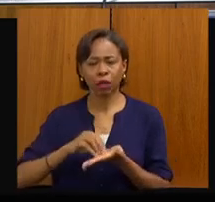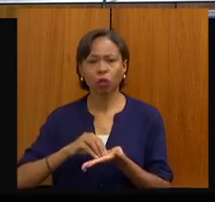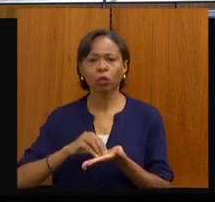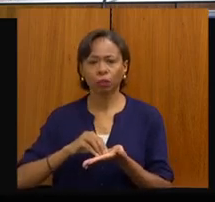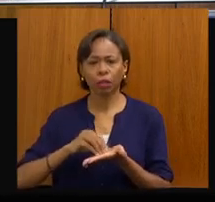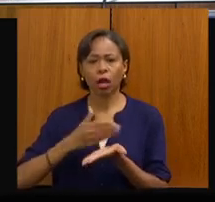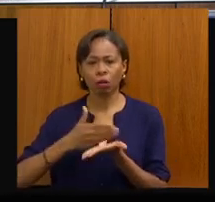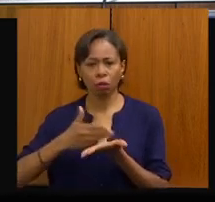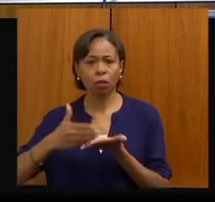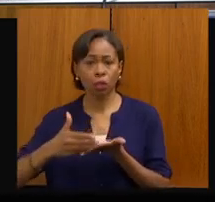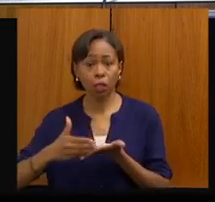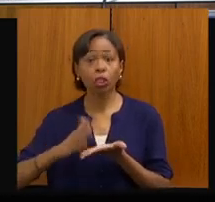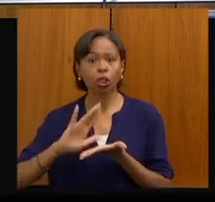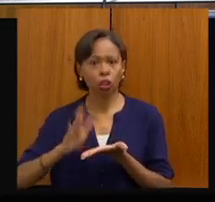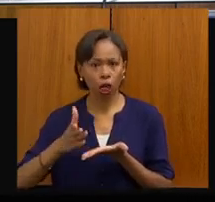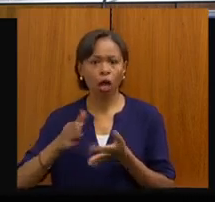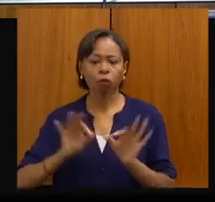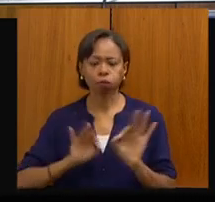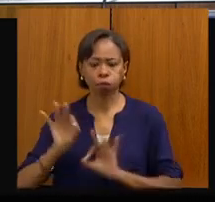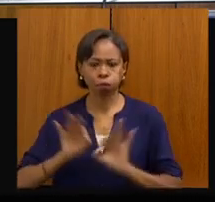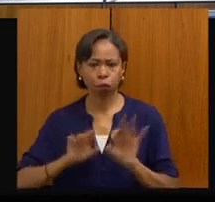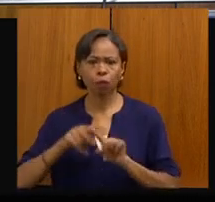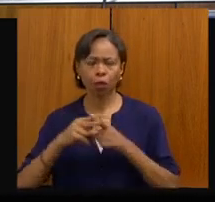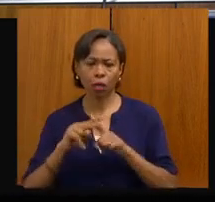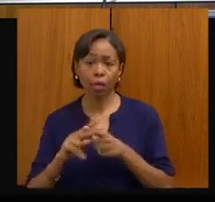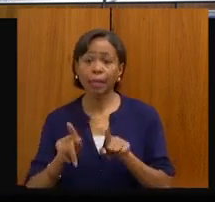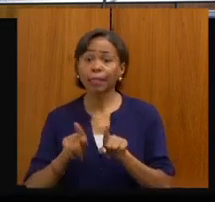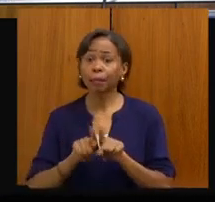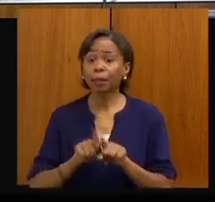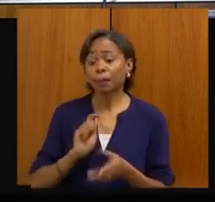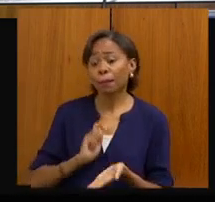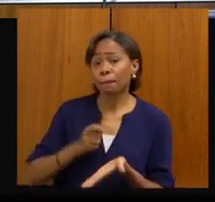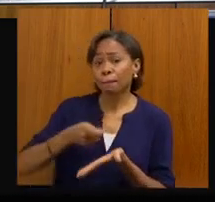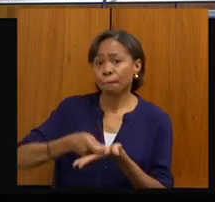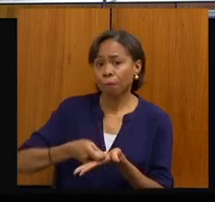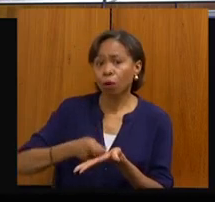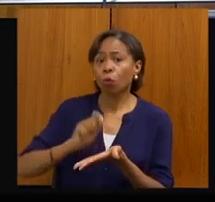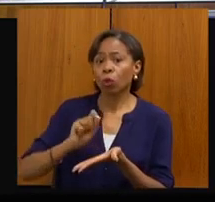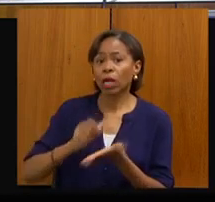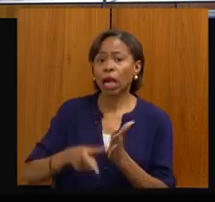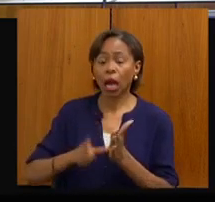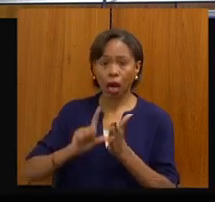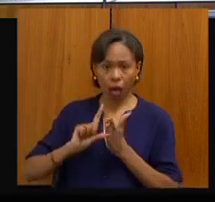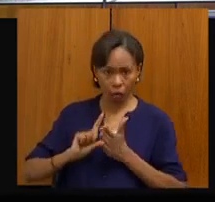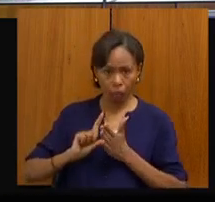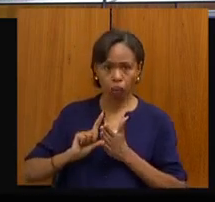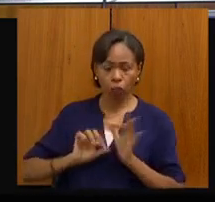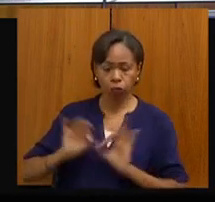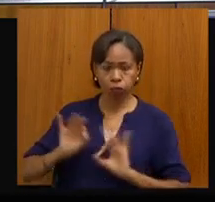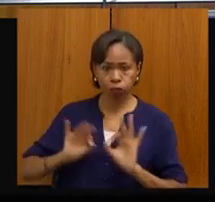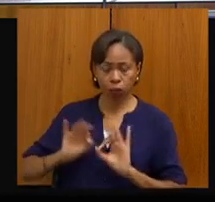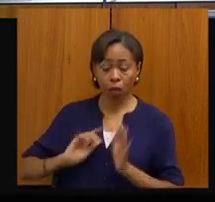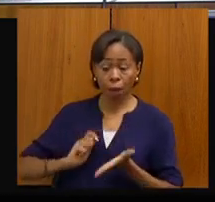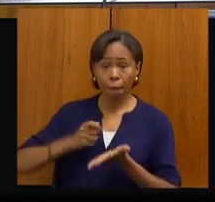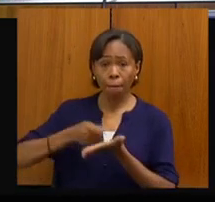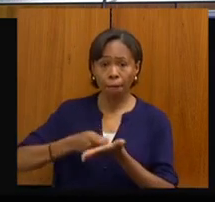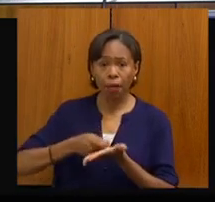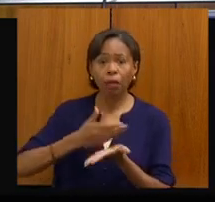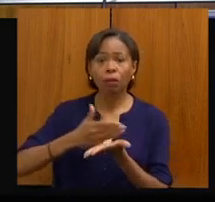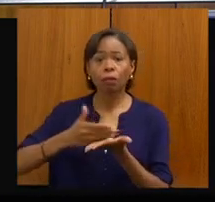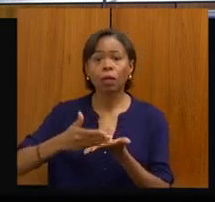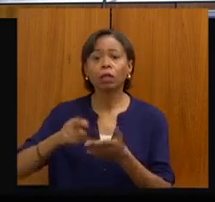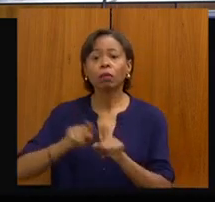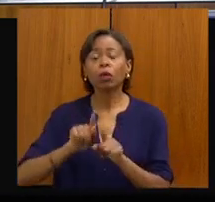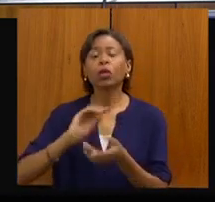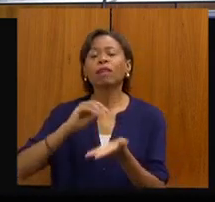então, acertando também, além de pagar o previsto do ano financeiramente, pagando também o